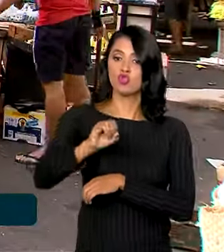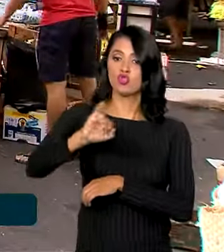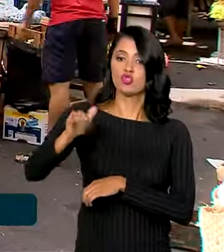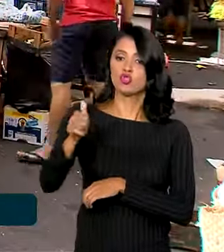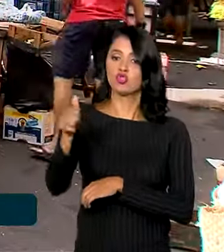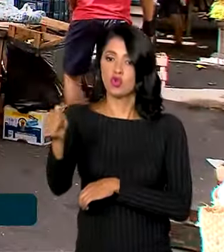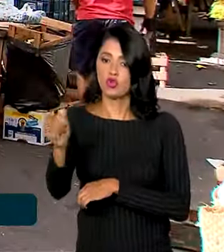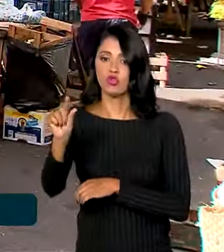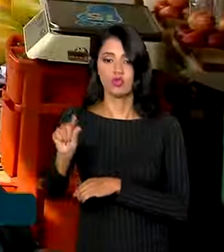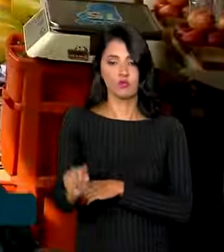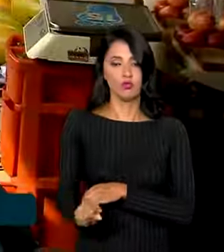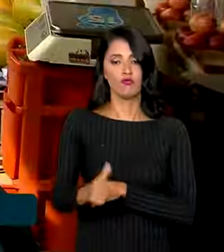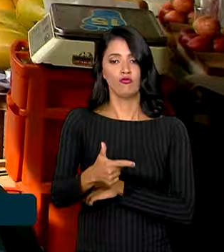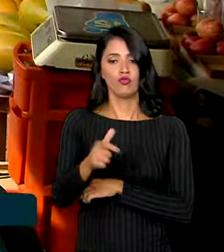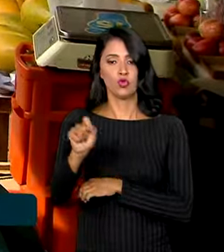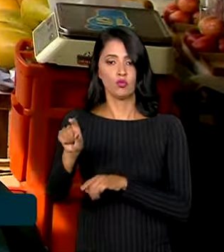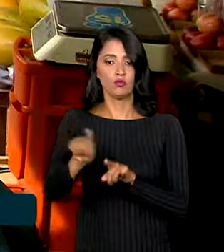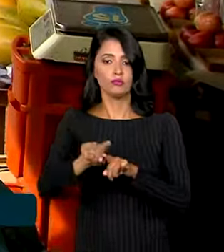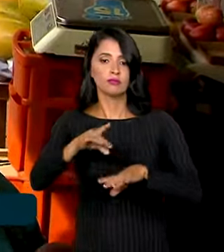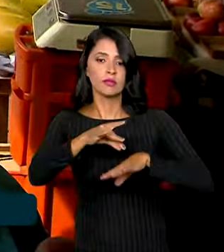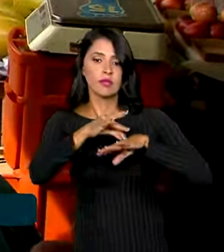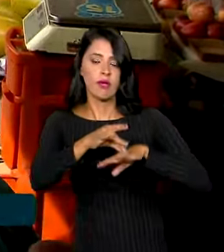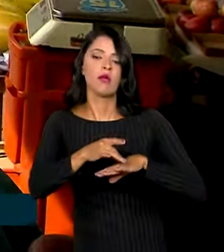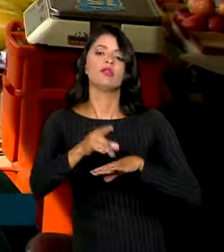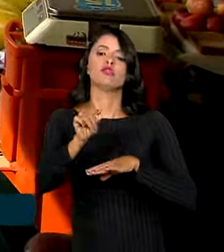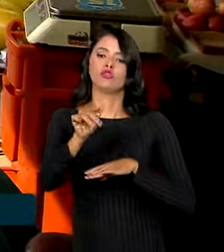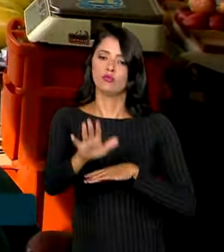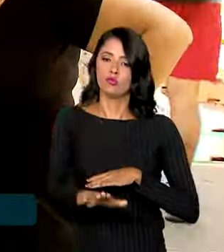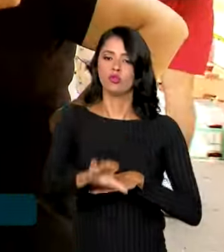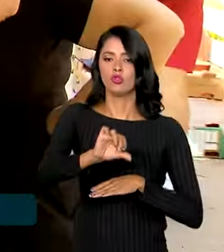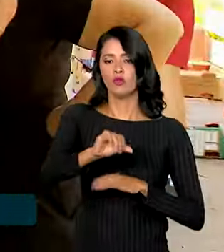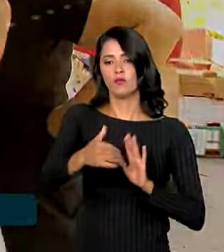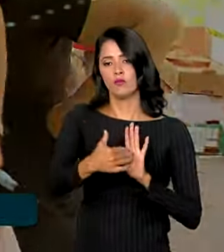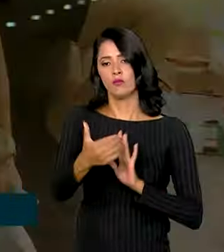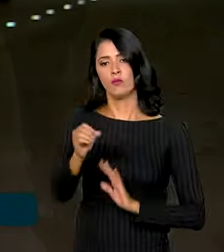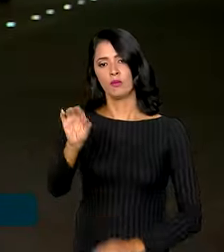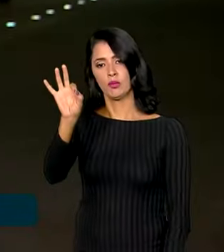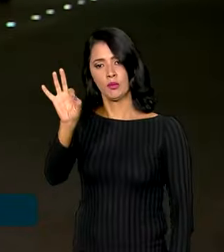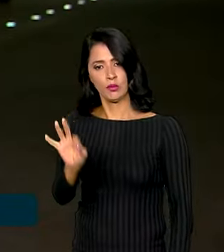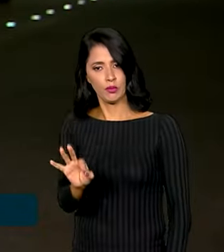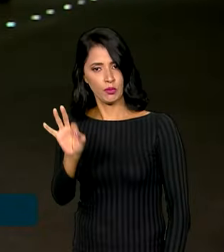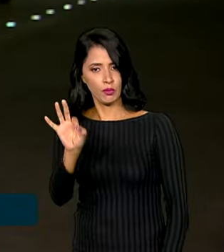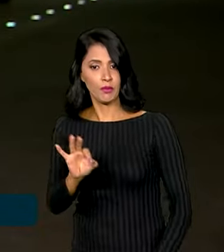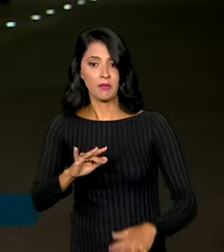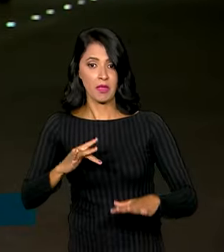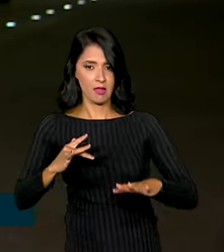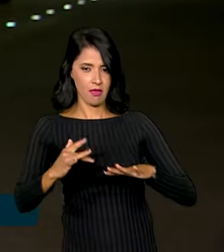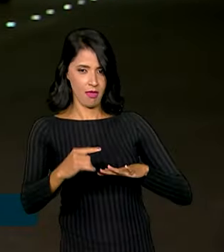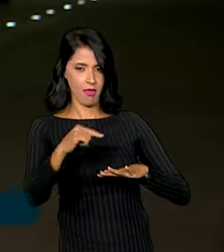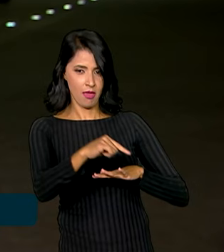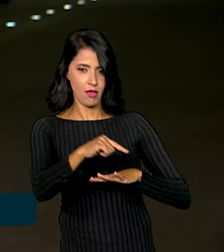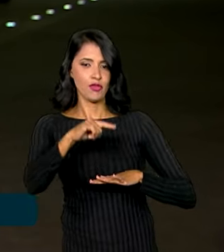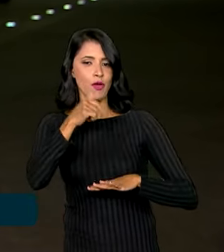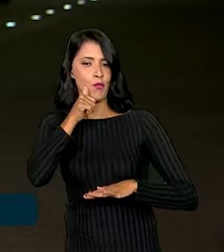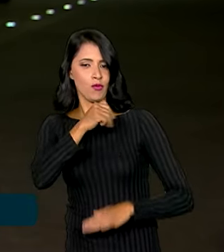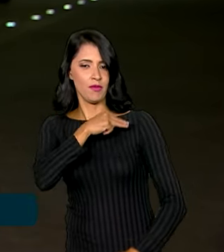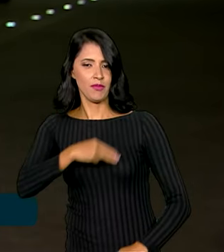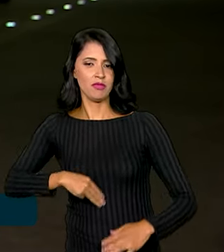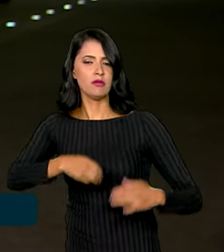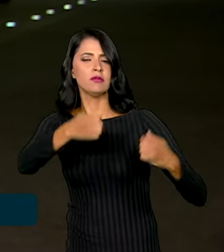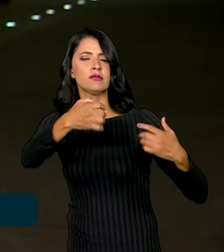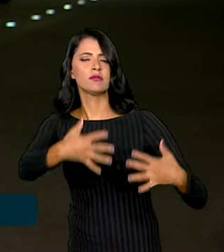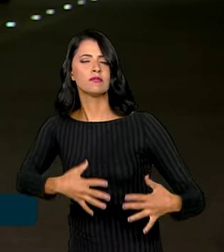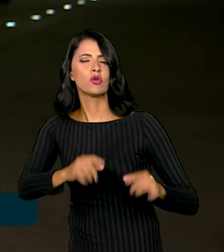28% e carnes, com queda de 9% a 10%. Pelas redes sociais, a ministra do Planejamento, Simone